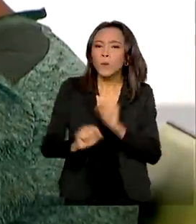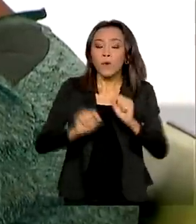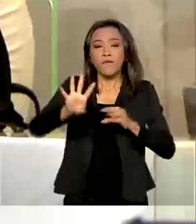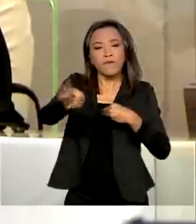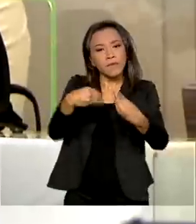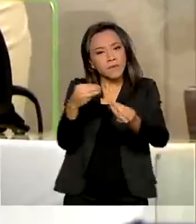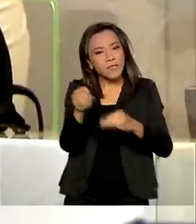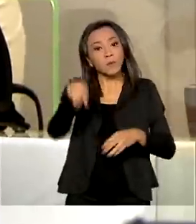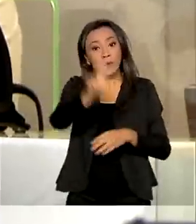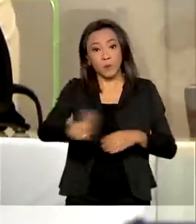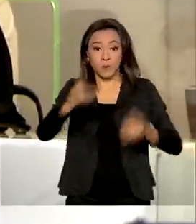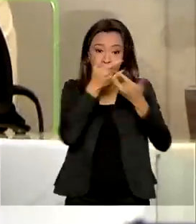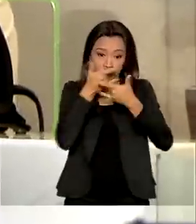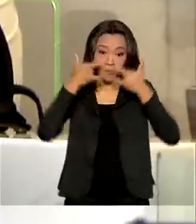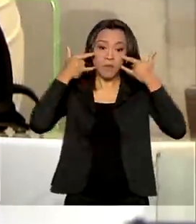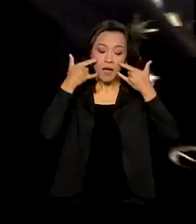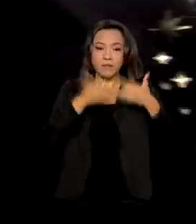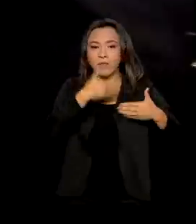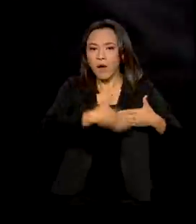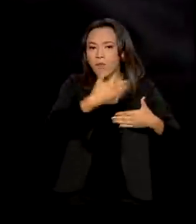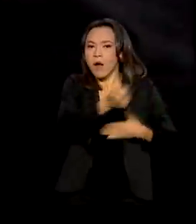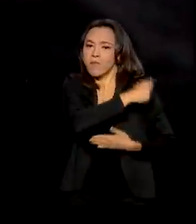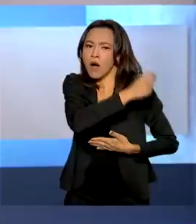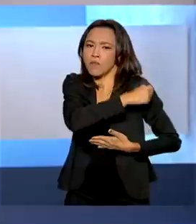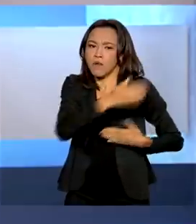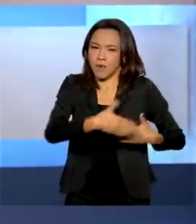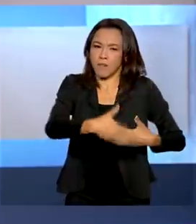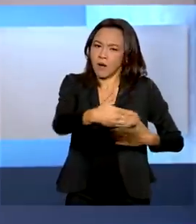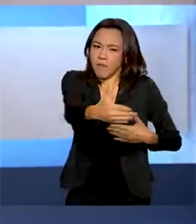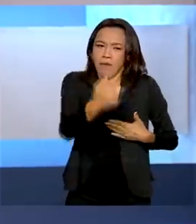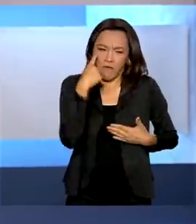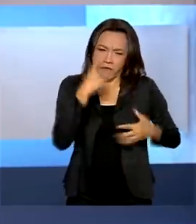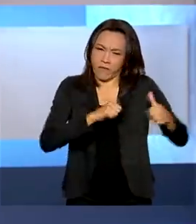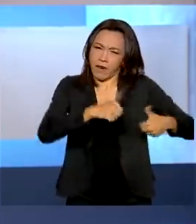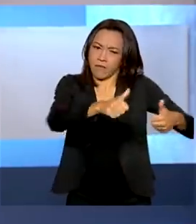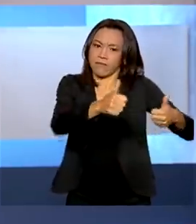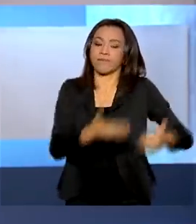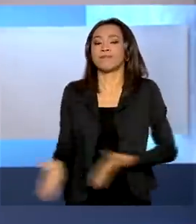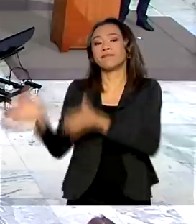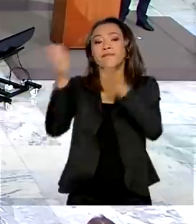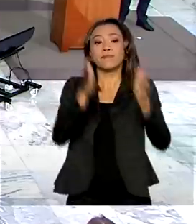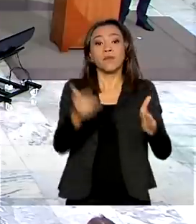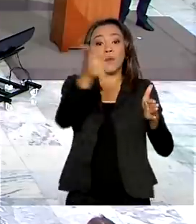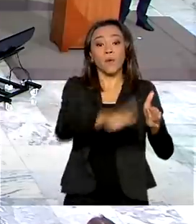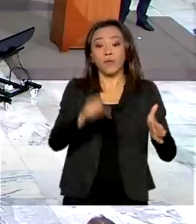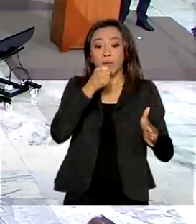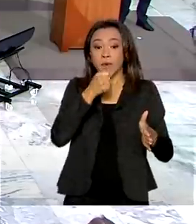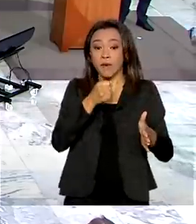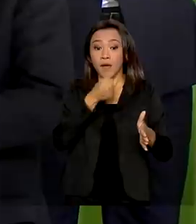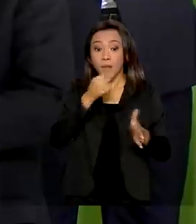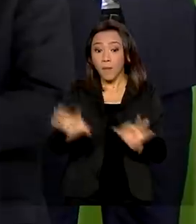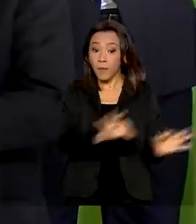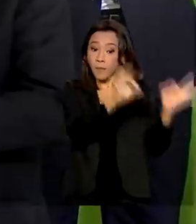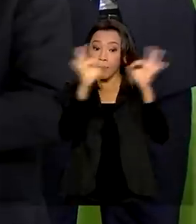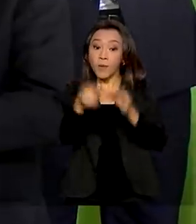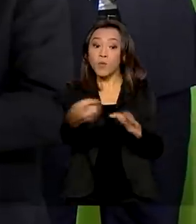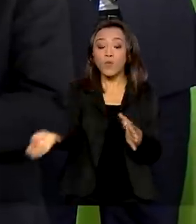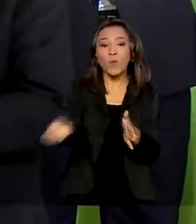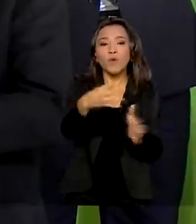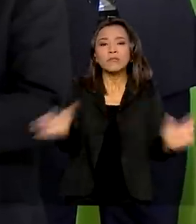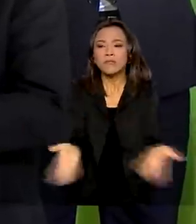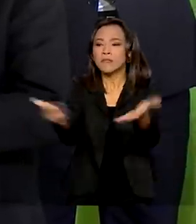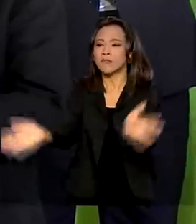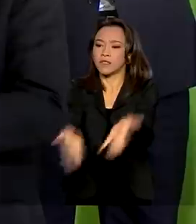do uso de máscaras conforme o avanço da vacinação no país. E veja ainda uma reportagem sobre os novos incentivos do